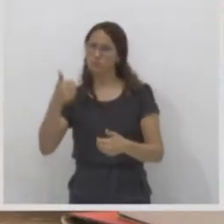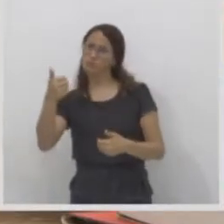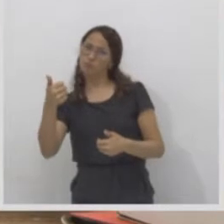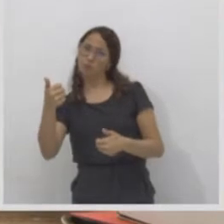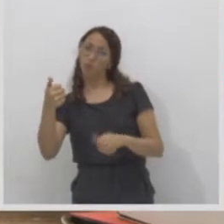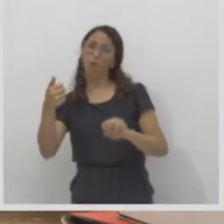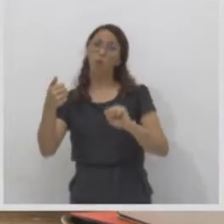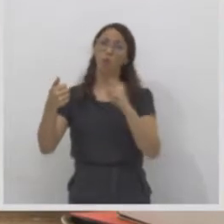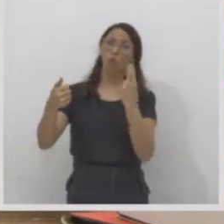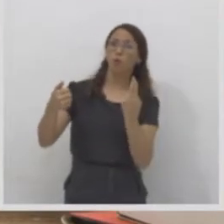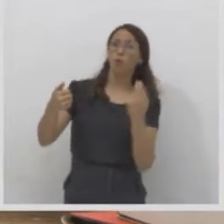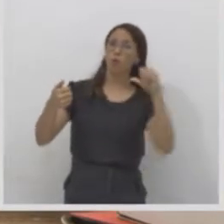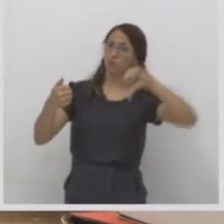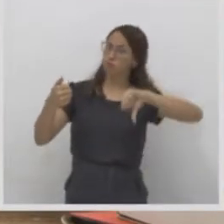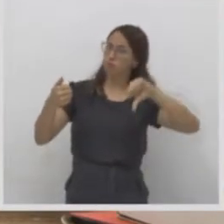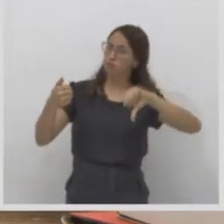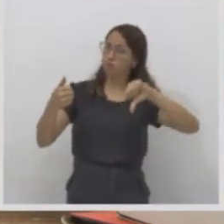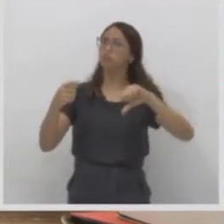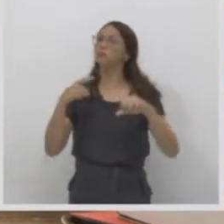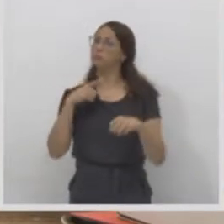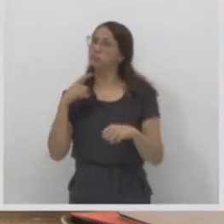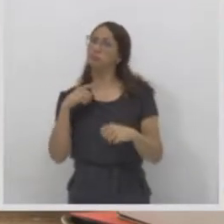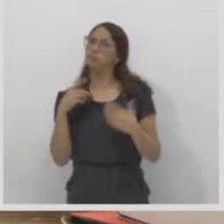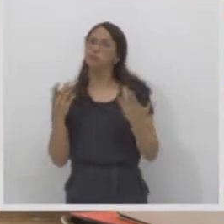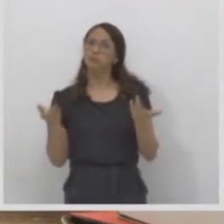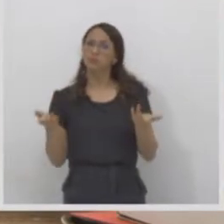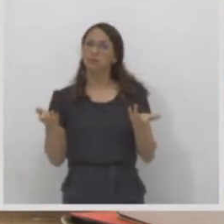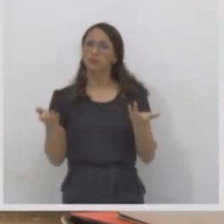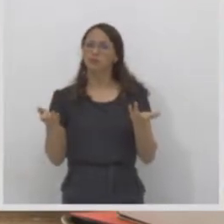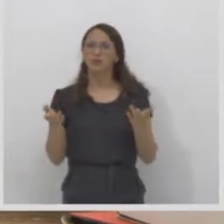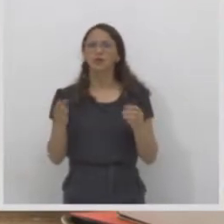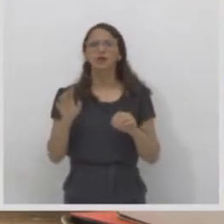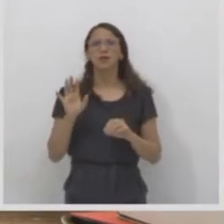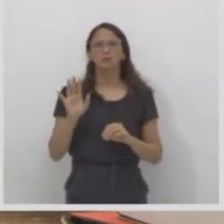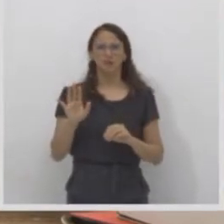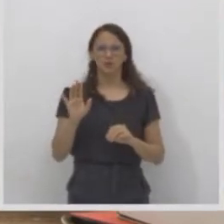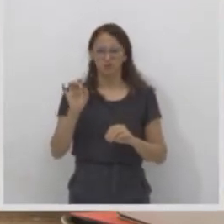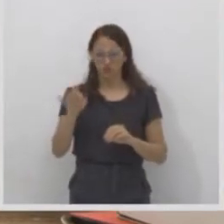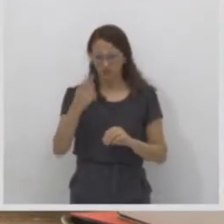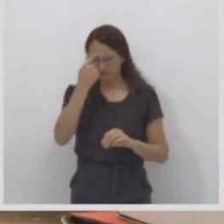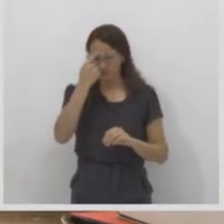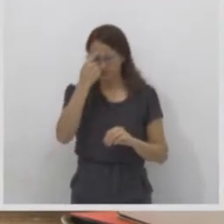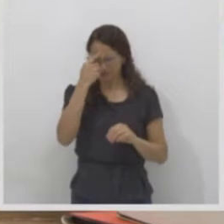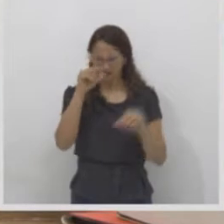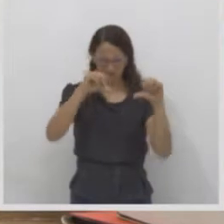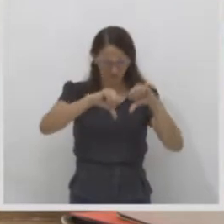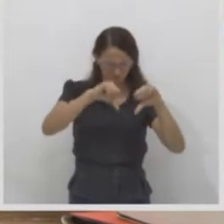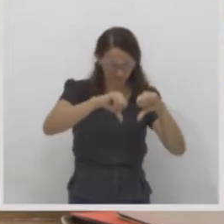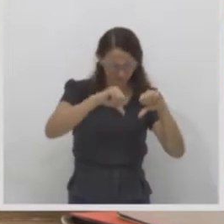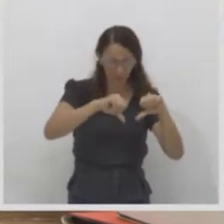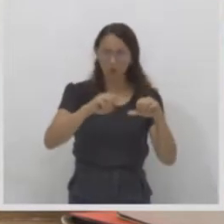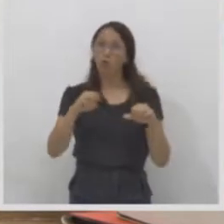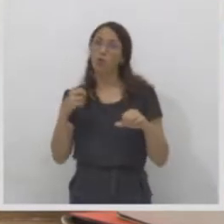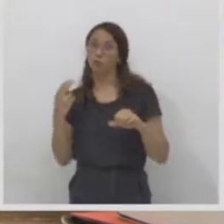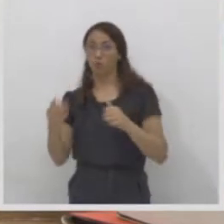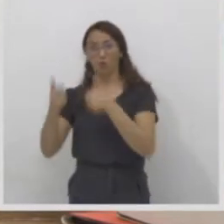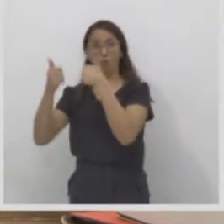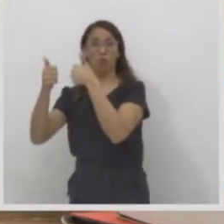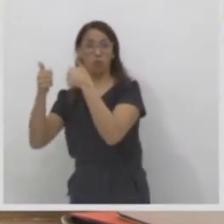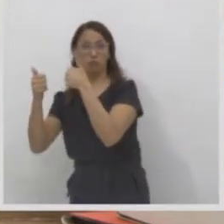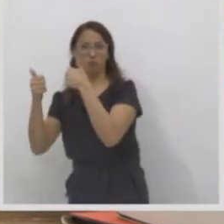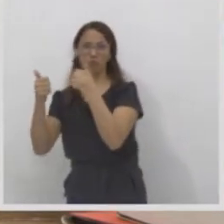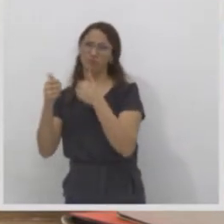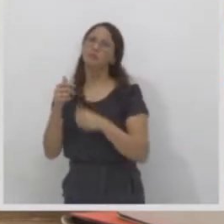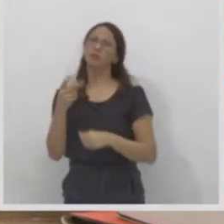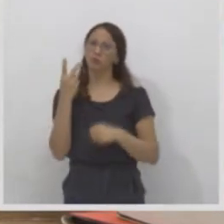podemos nos restringir somente a aspectos negativos ou somente a aspectos